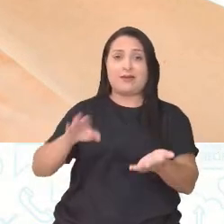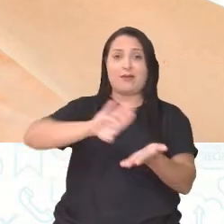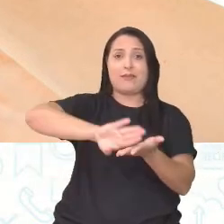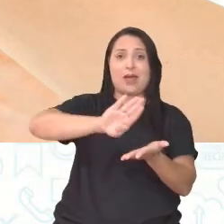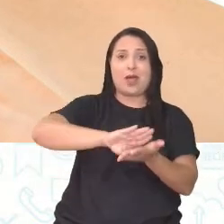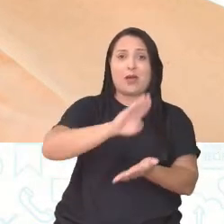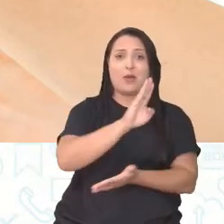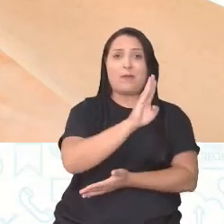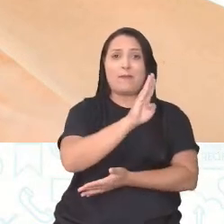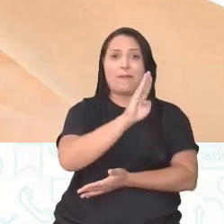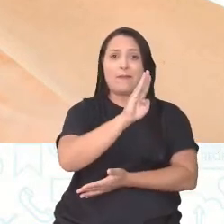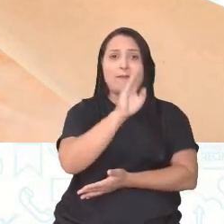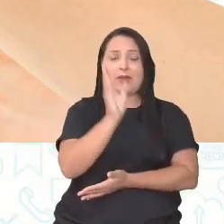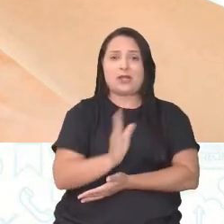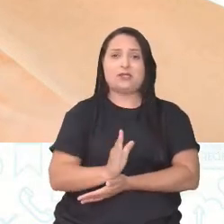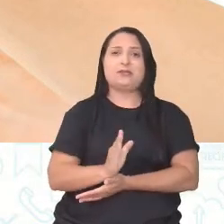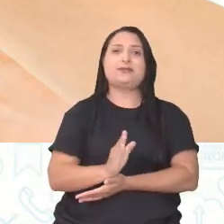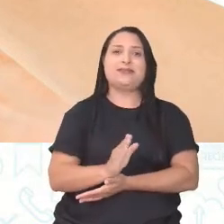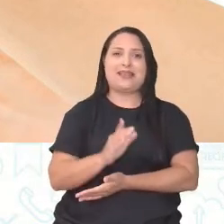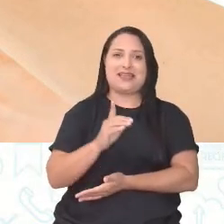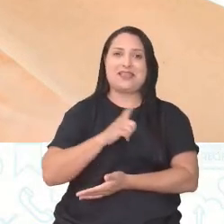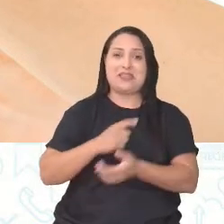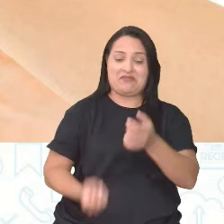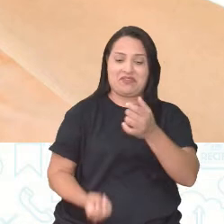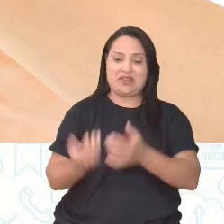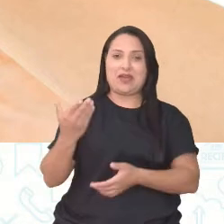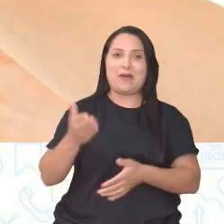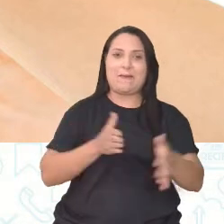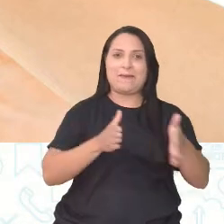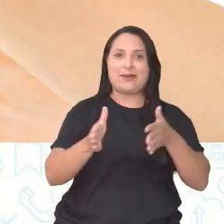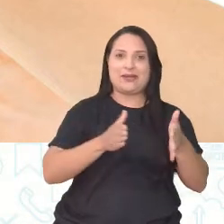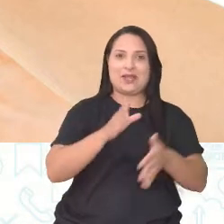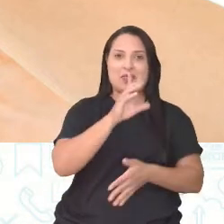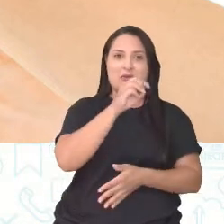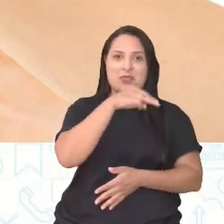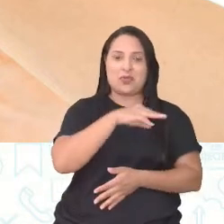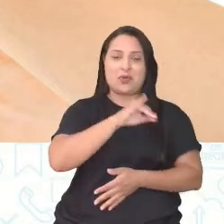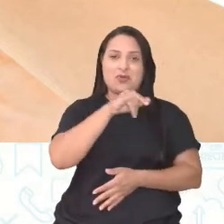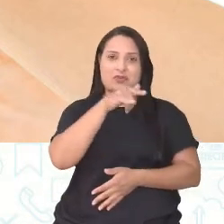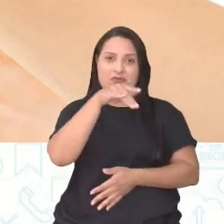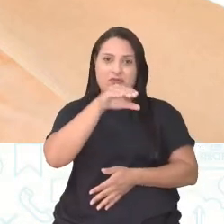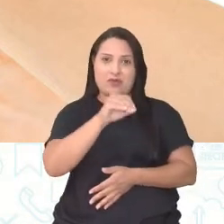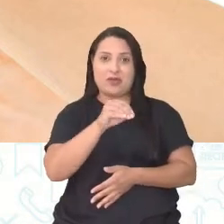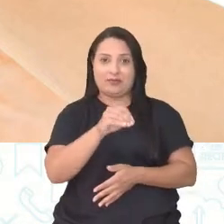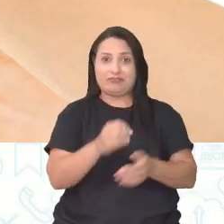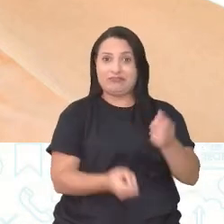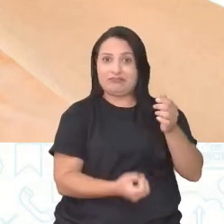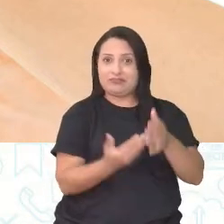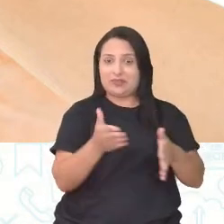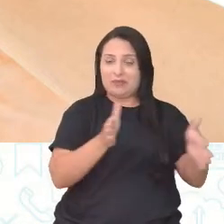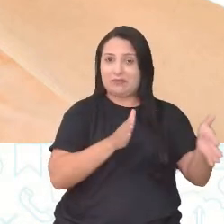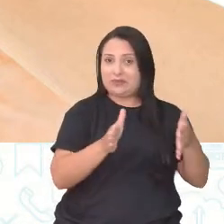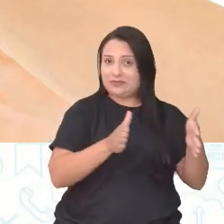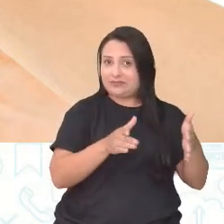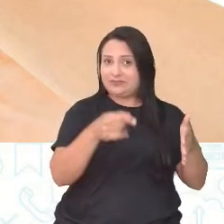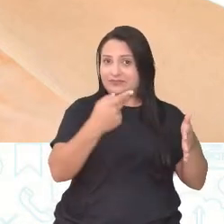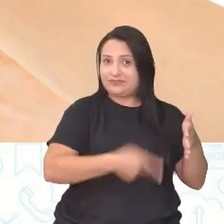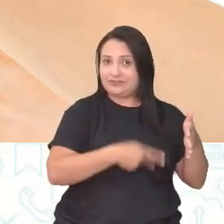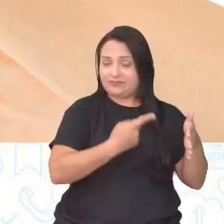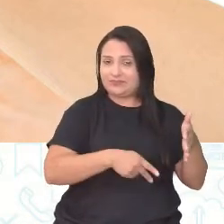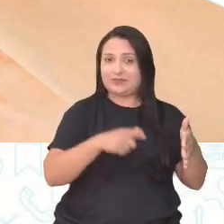uma criação desse período, que Dom João chega aqui com sua corte. Então, estava havendo um certo